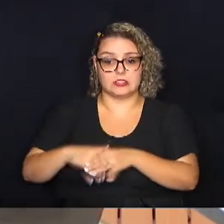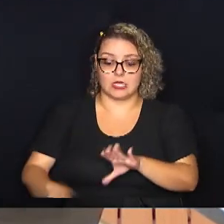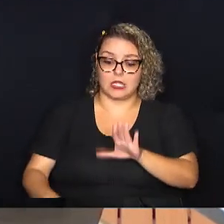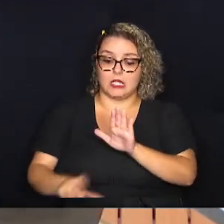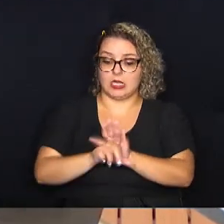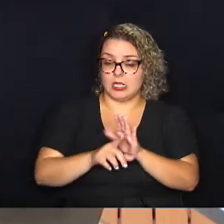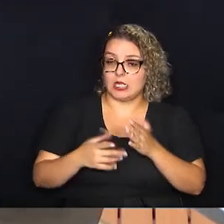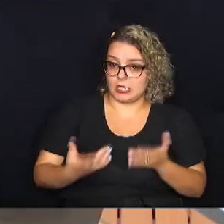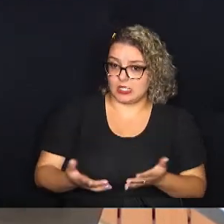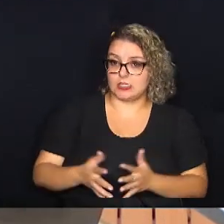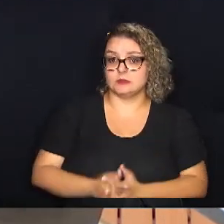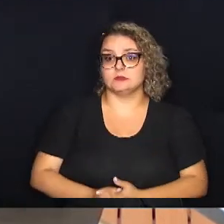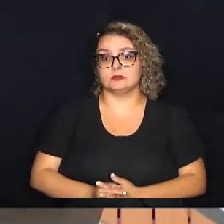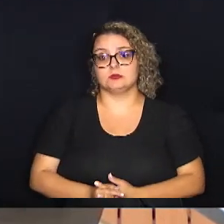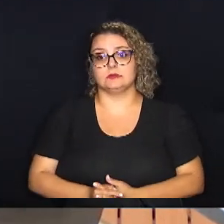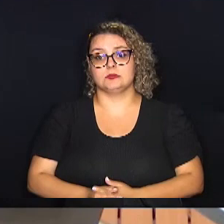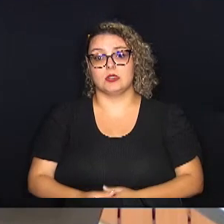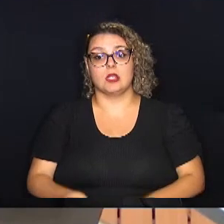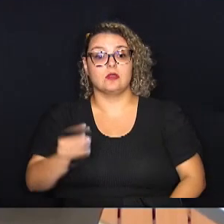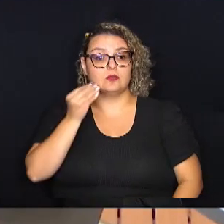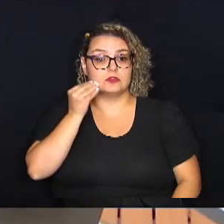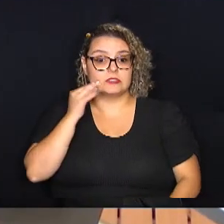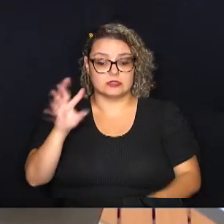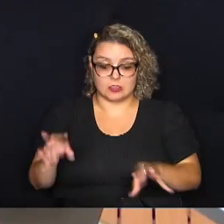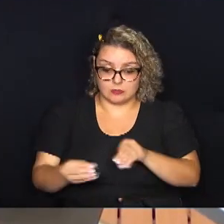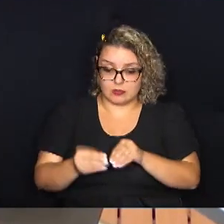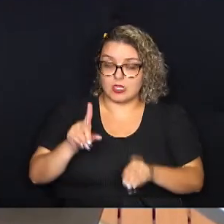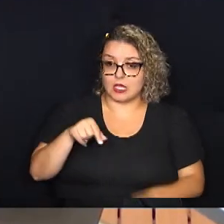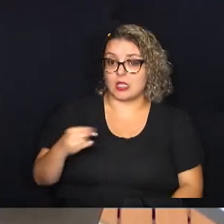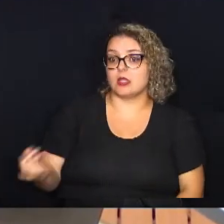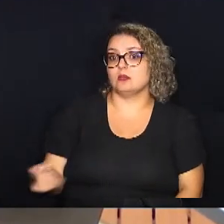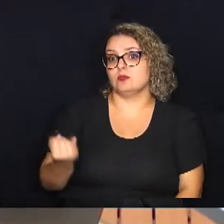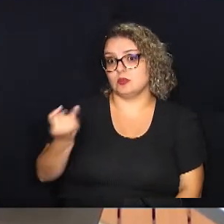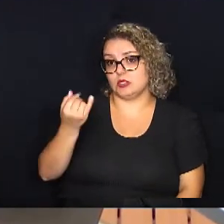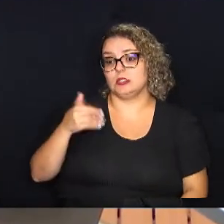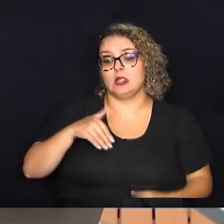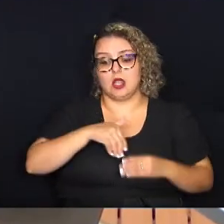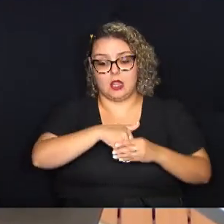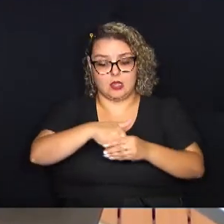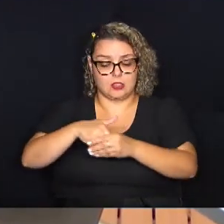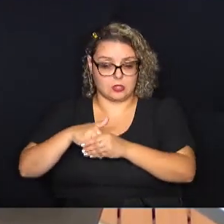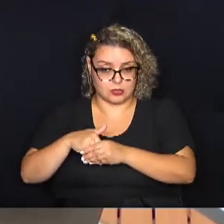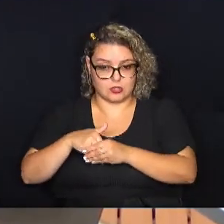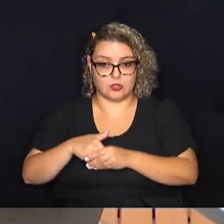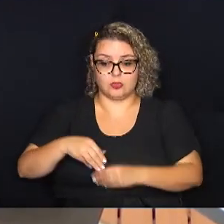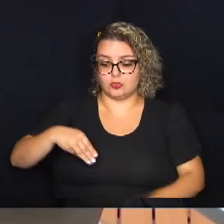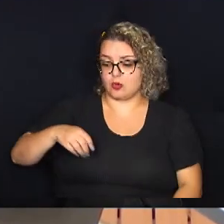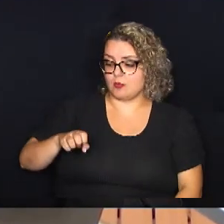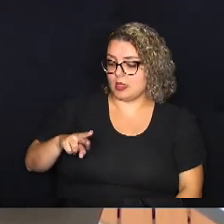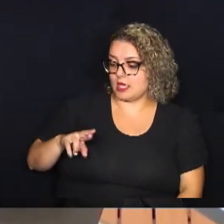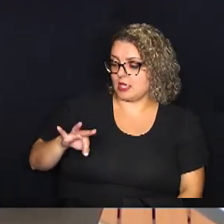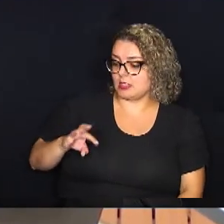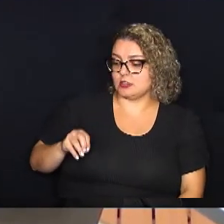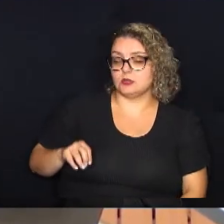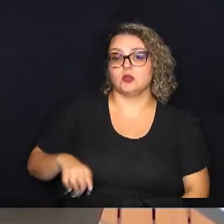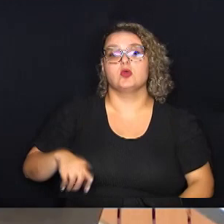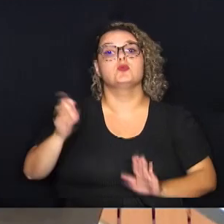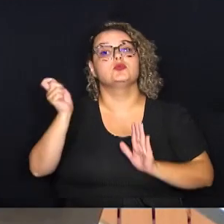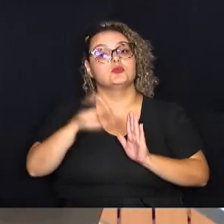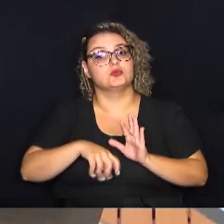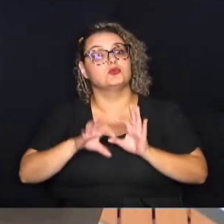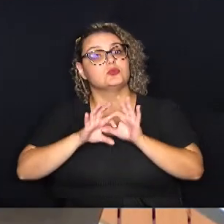votação na legalidade. Eu vou tentar ser breve, mas eu acho que é importante nessa votação, na votação do mérito,